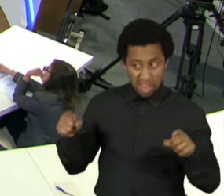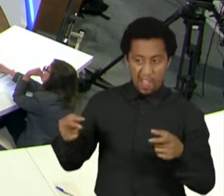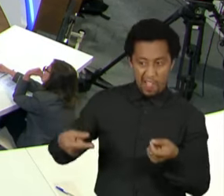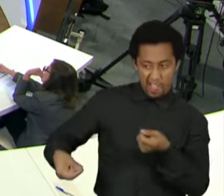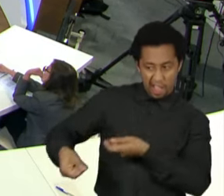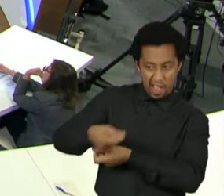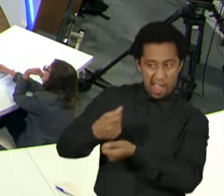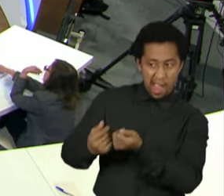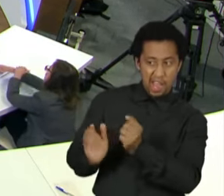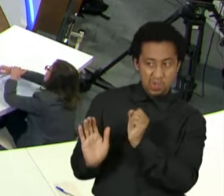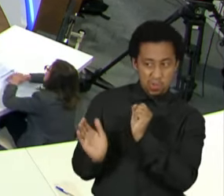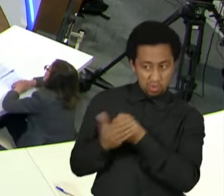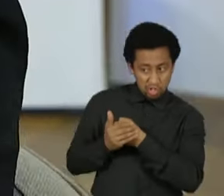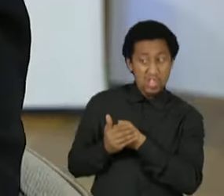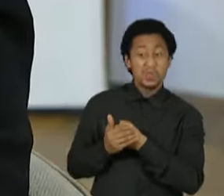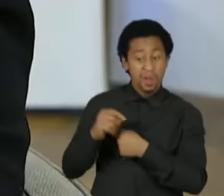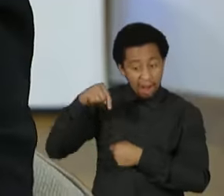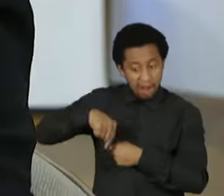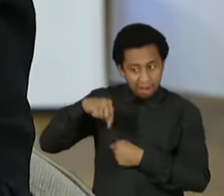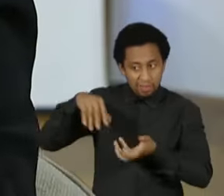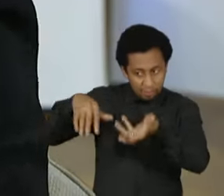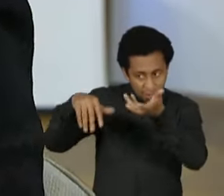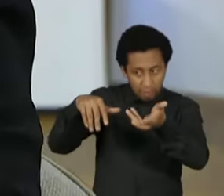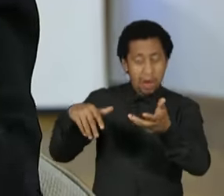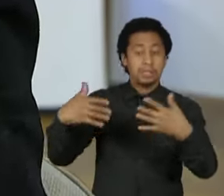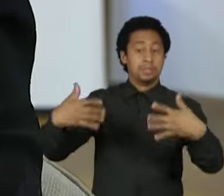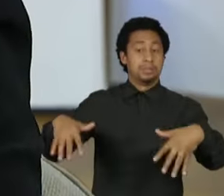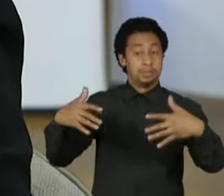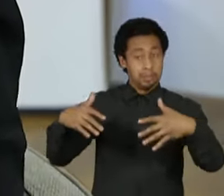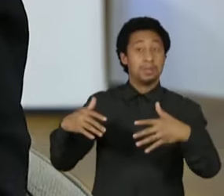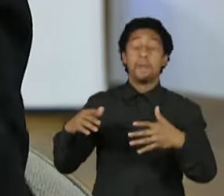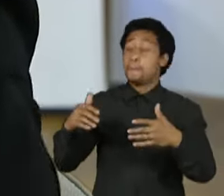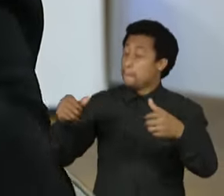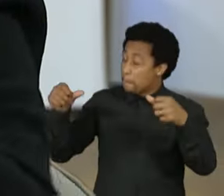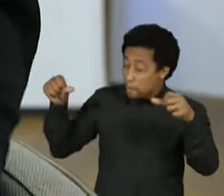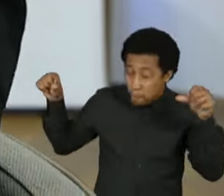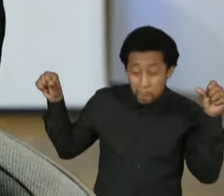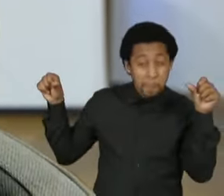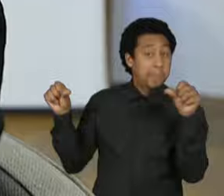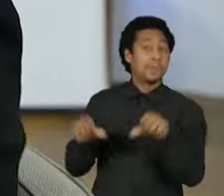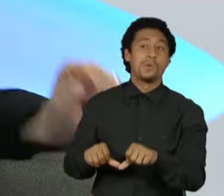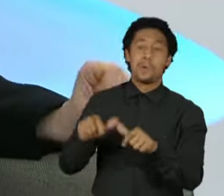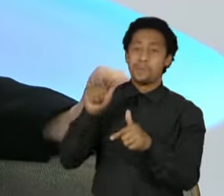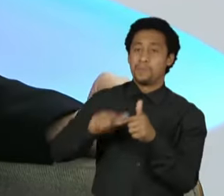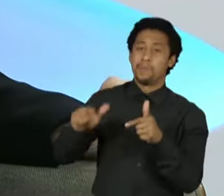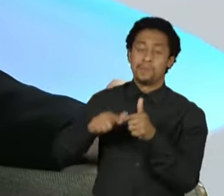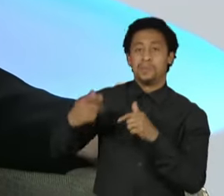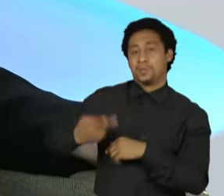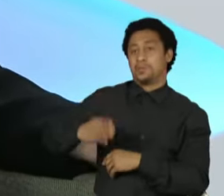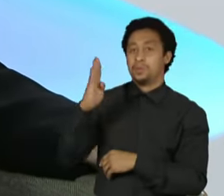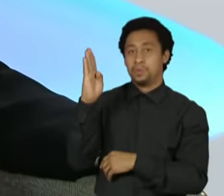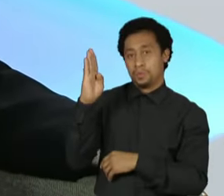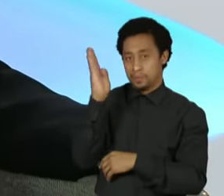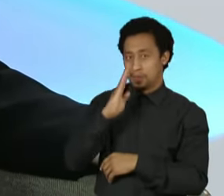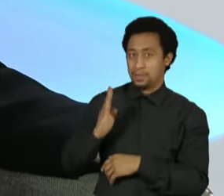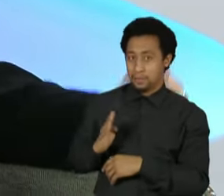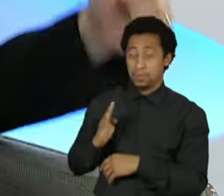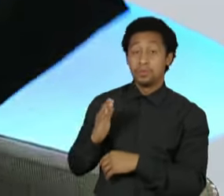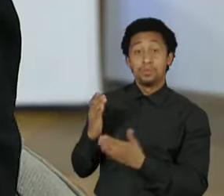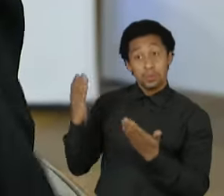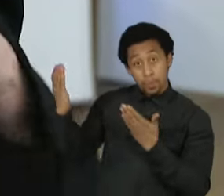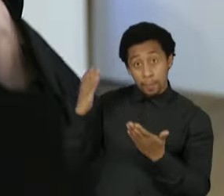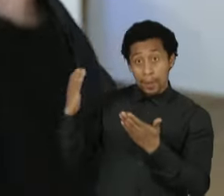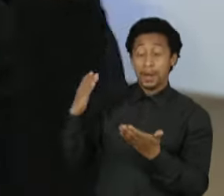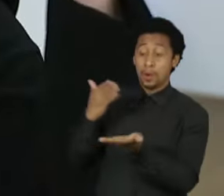democrática do Brasil. Vocês estão dizendo o maior escândalo da história do Brasil, não é nem da história desde a redemocratização.